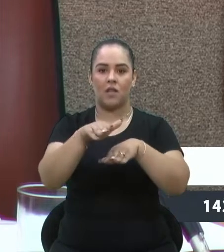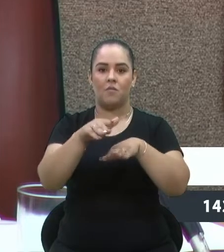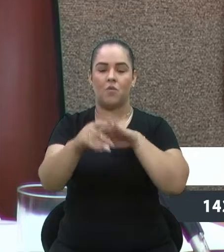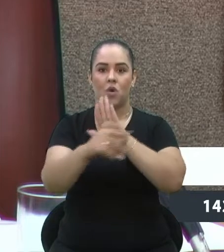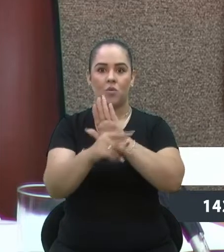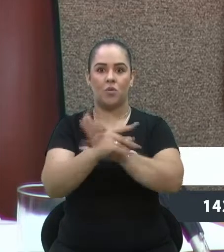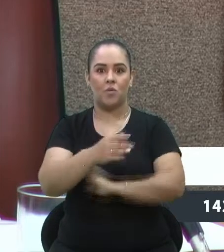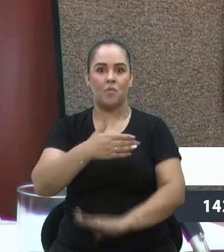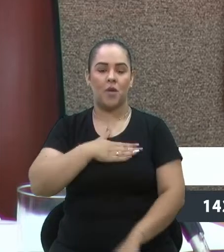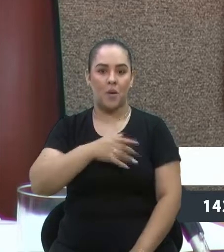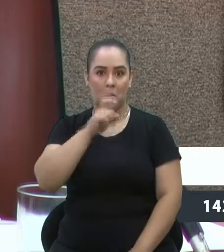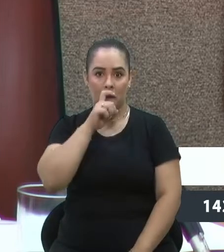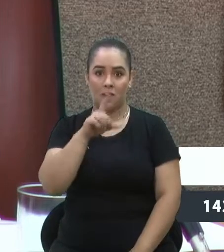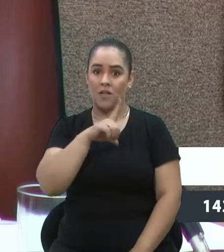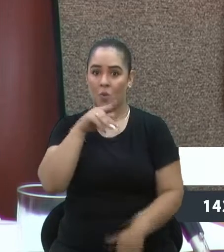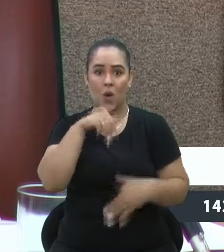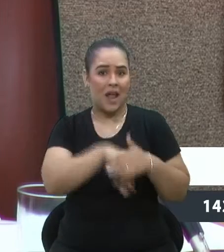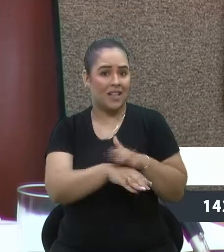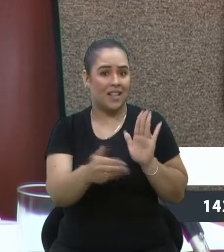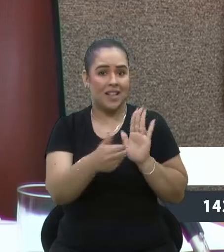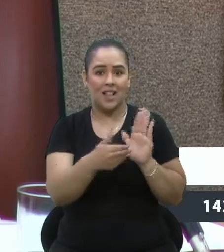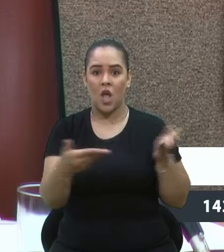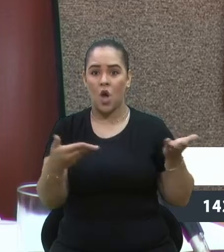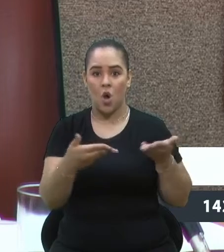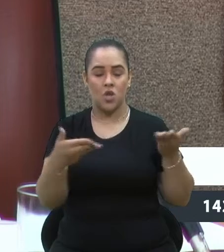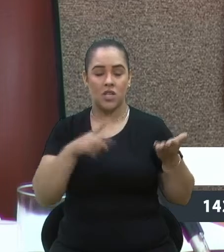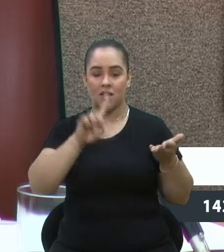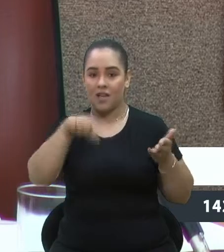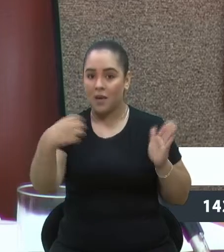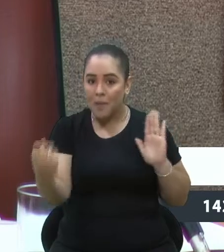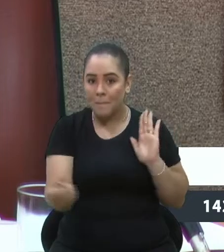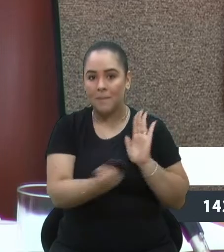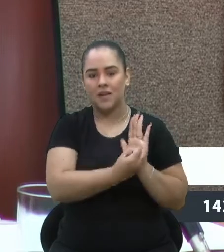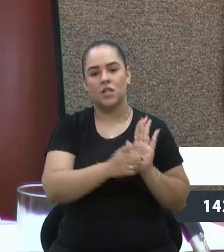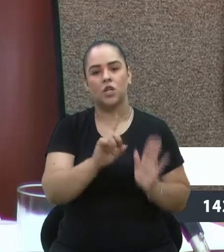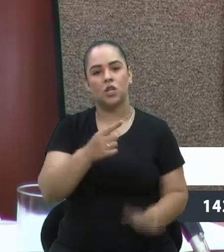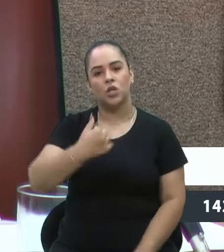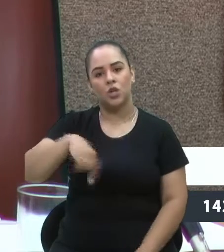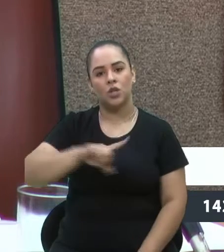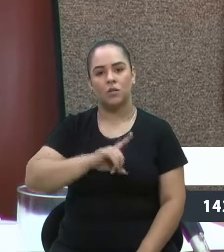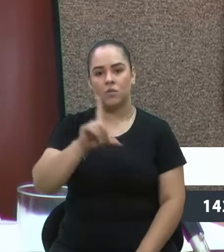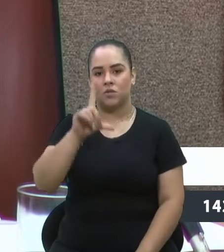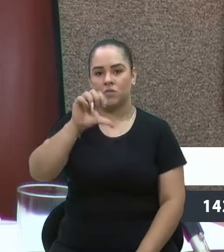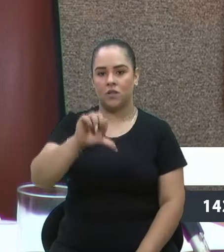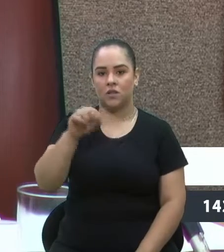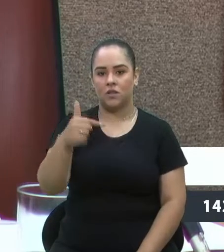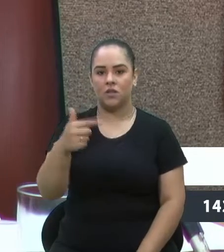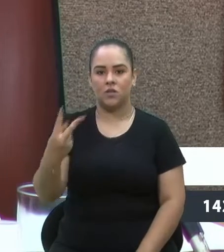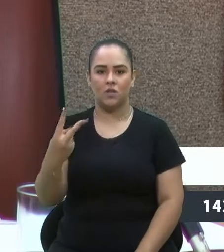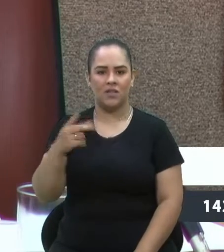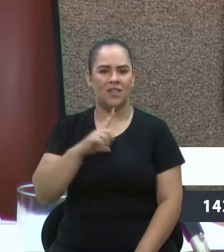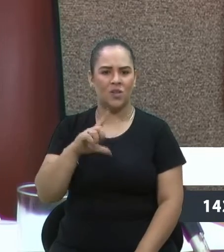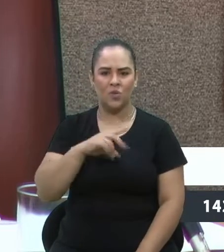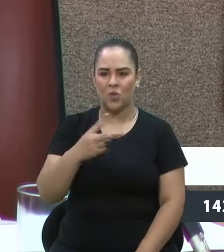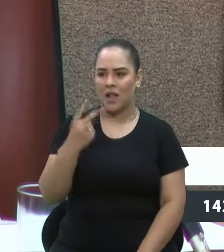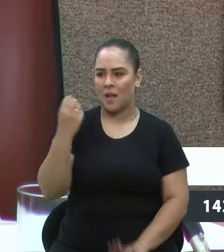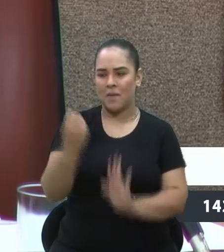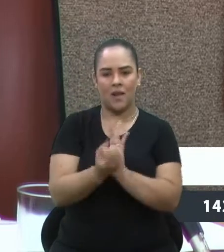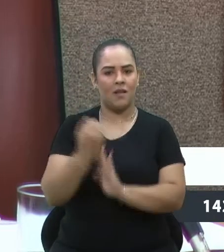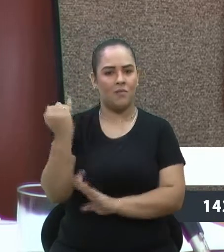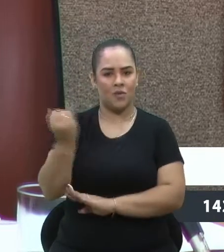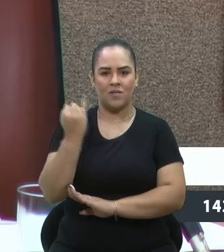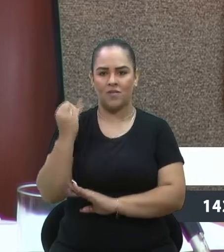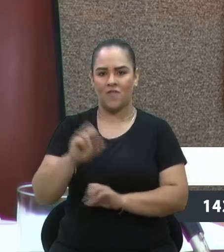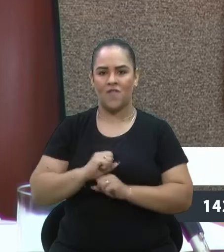pai, que estão guardadas até hoje, que é um desfile marcante. Nós tivemos em 72 duas marcas muito fortes em Caxias do Sul, que é a primeira